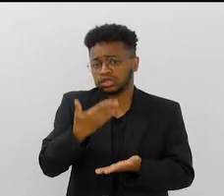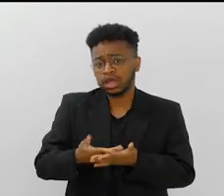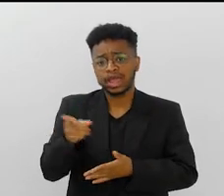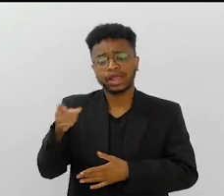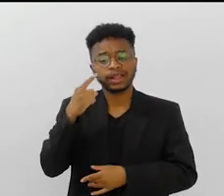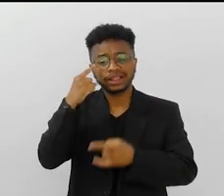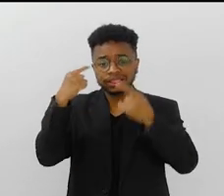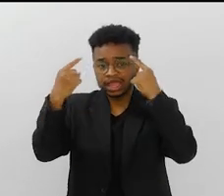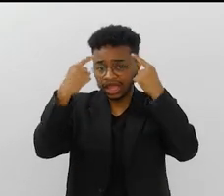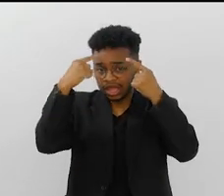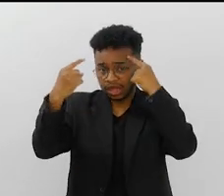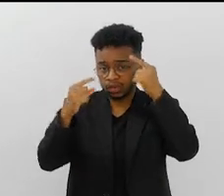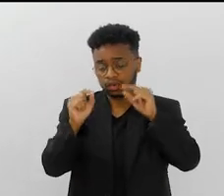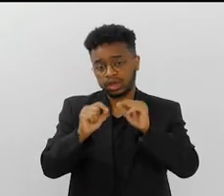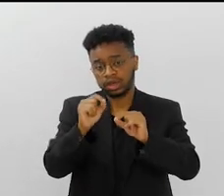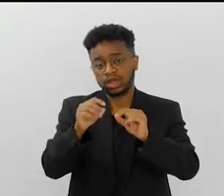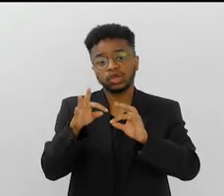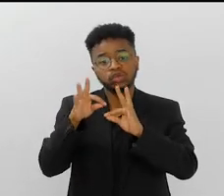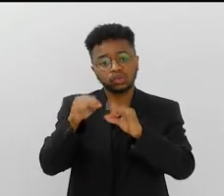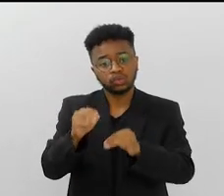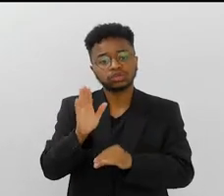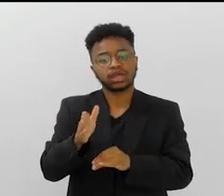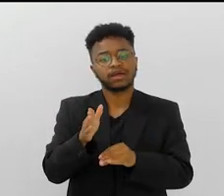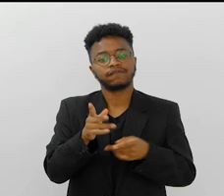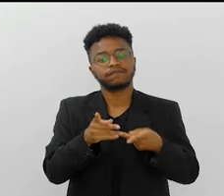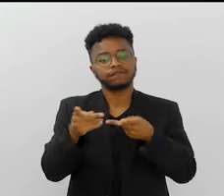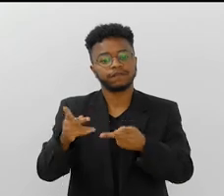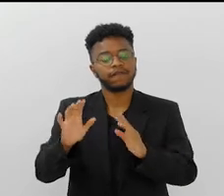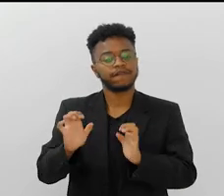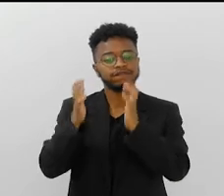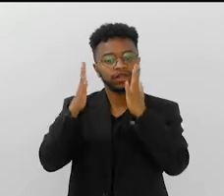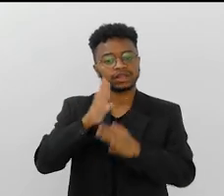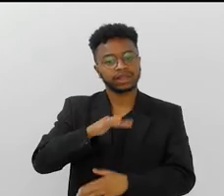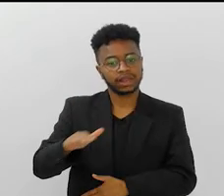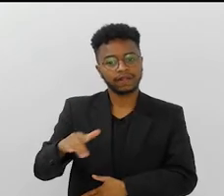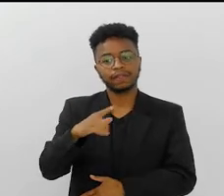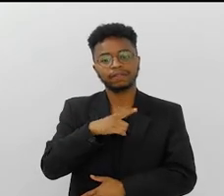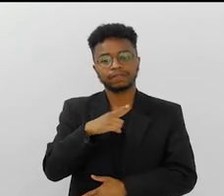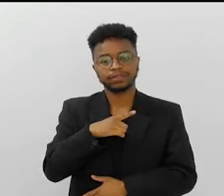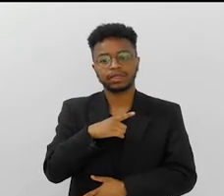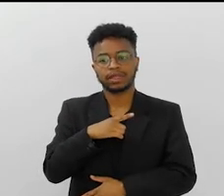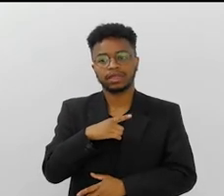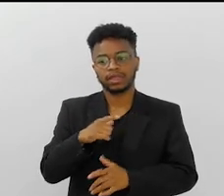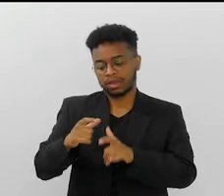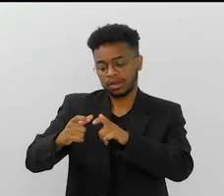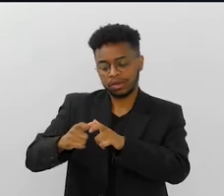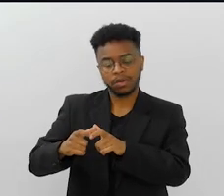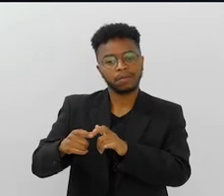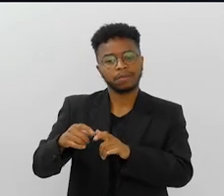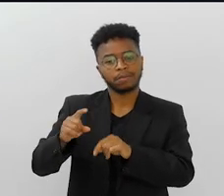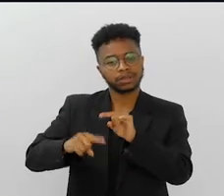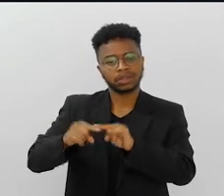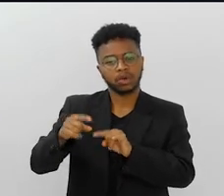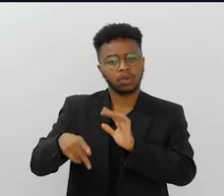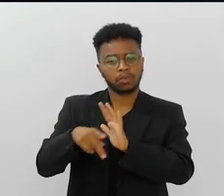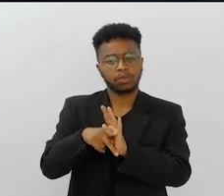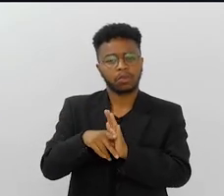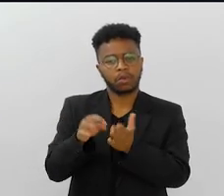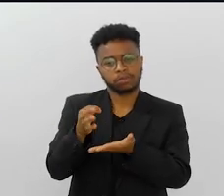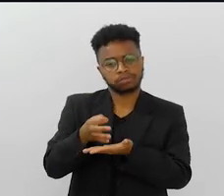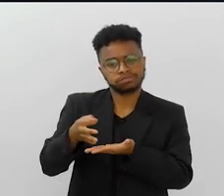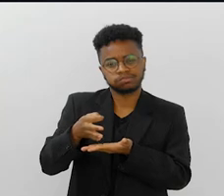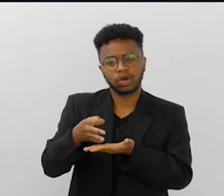ele ter a ideia de pegar... todo mundo já foi à festa de criança, todo mundo já viu aquela forminha prateada que fica o brigadeiro,